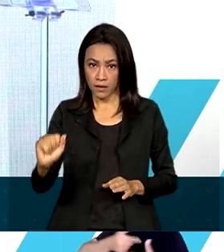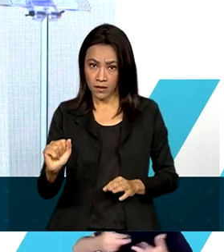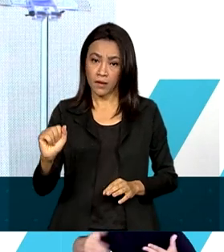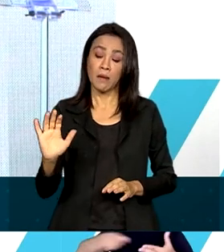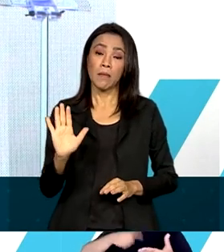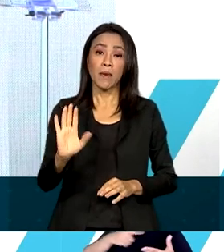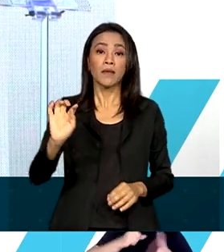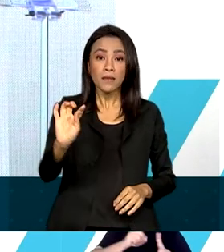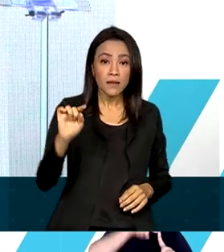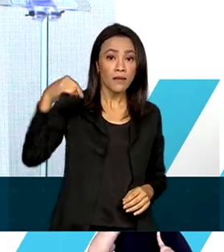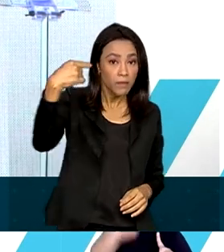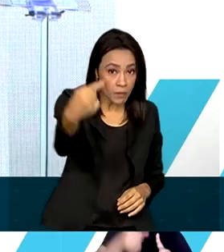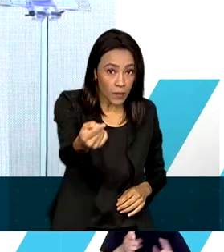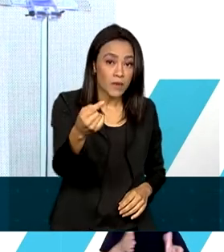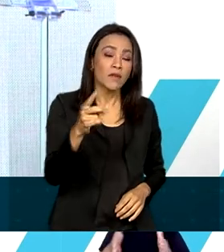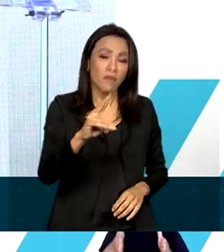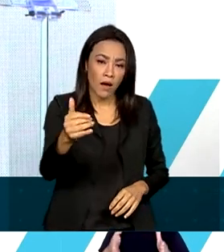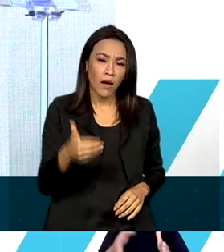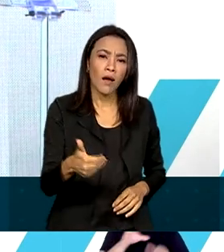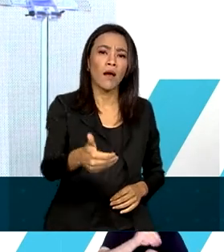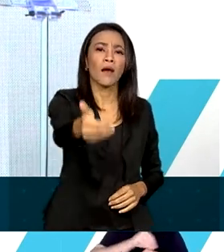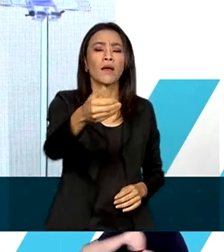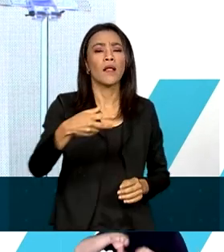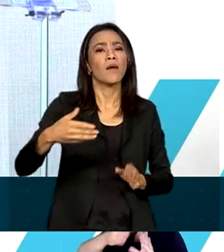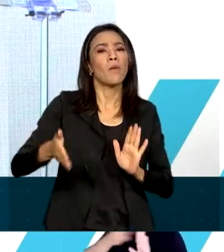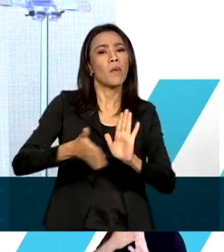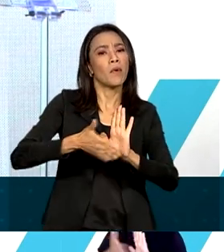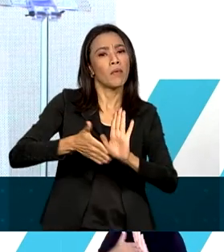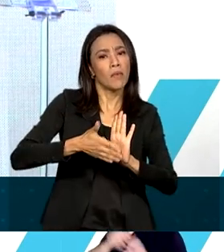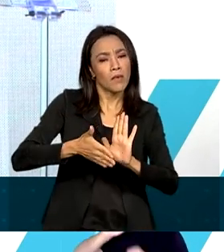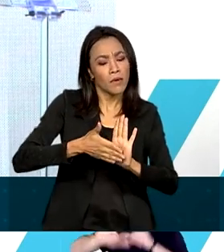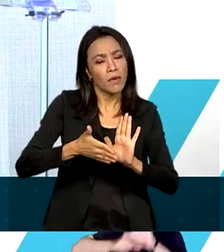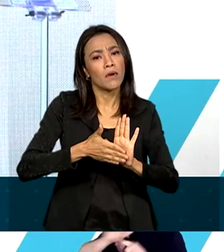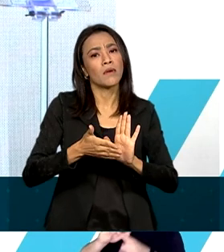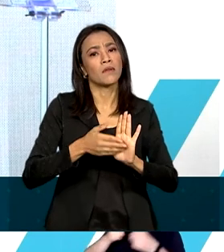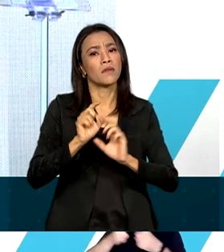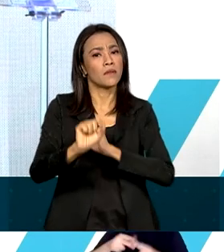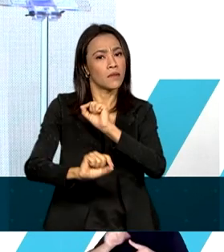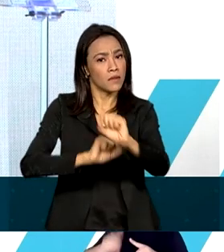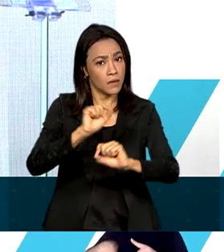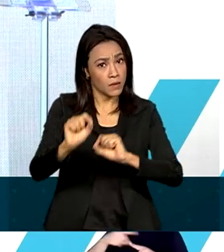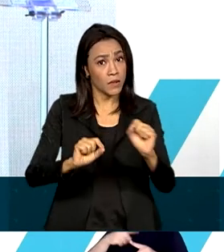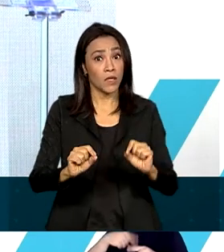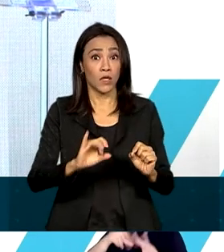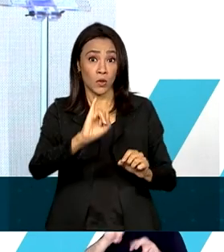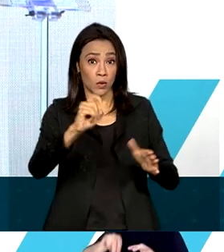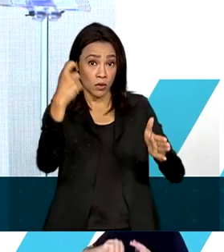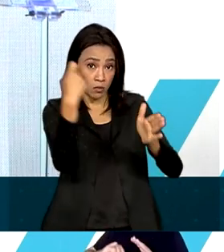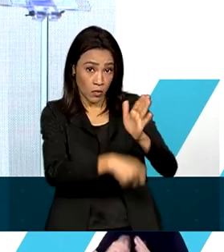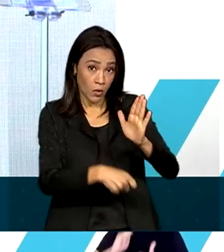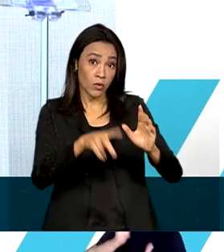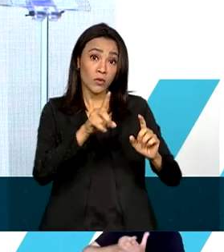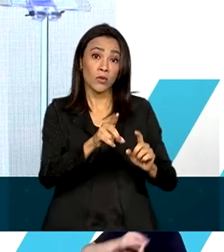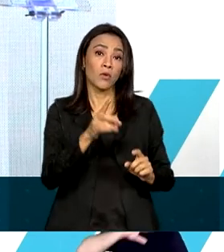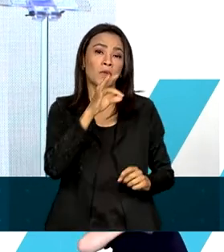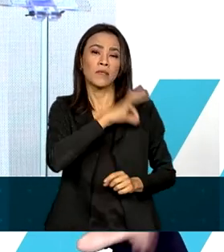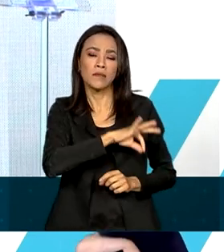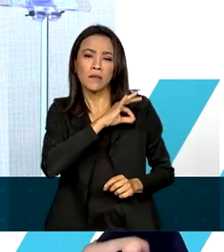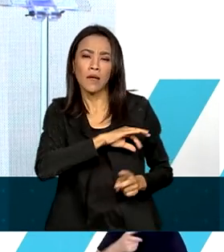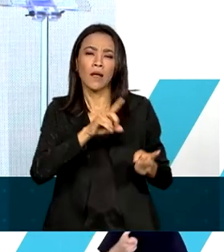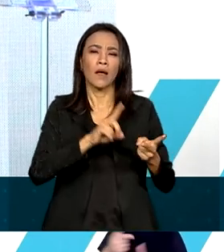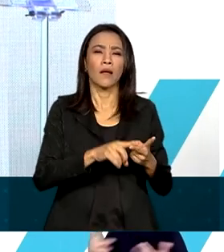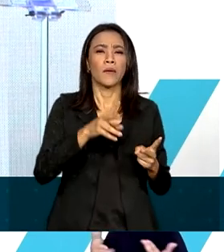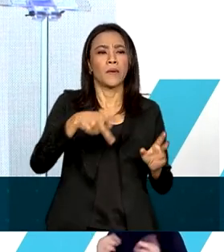sequência pretende encaminhar uma proposta de reformulação dos impostos sobre renda e patrimônio para